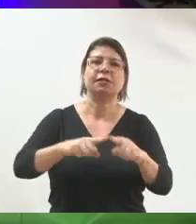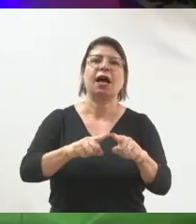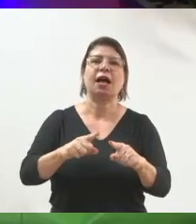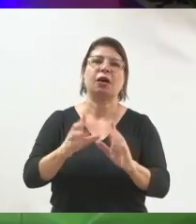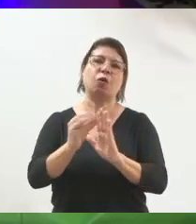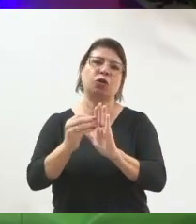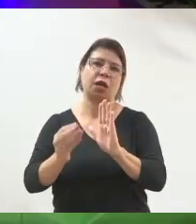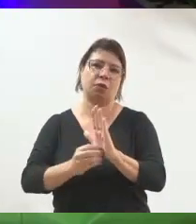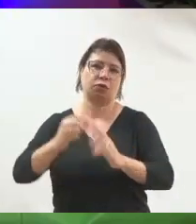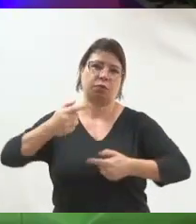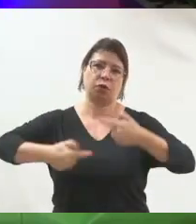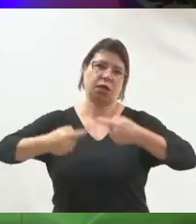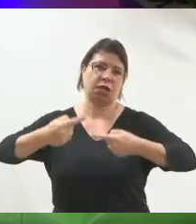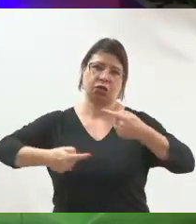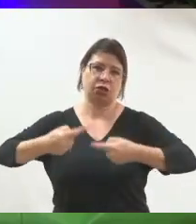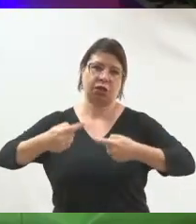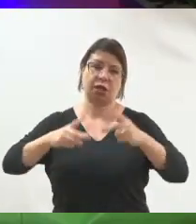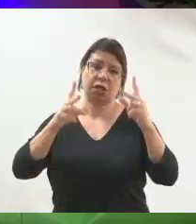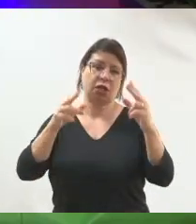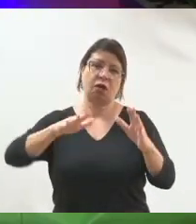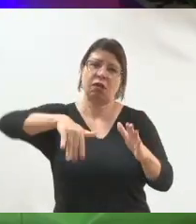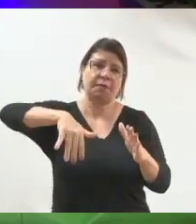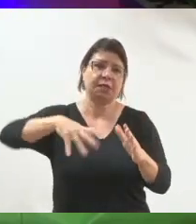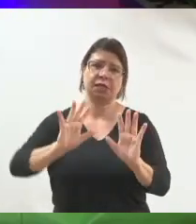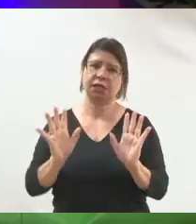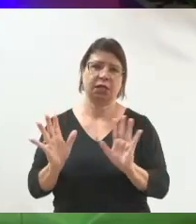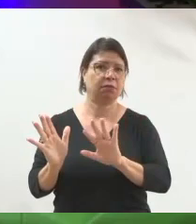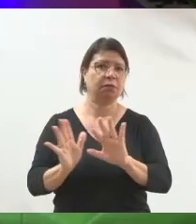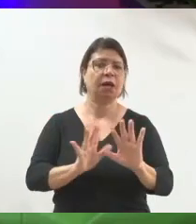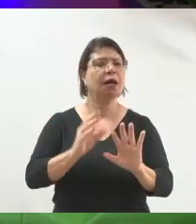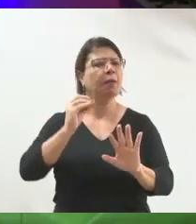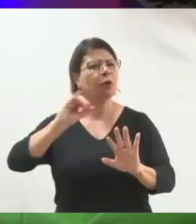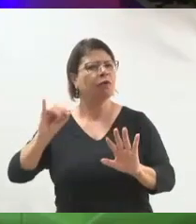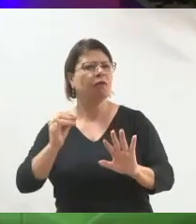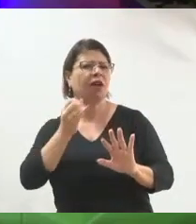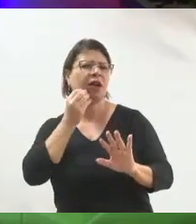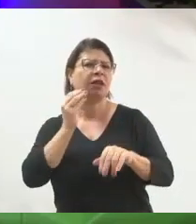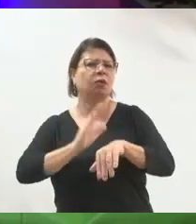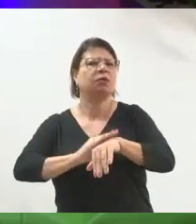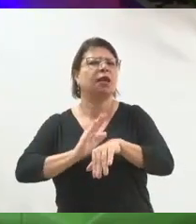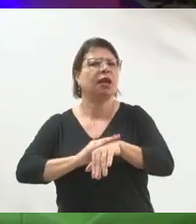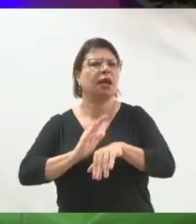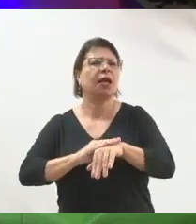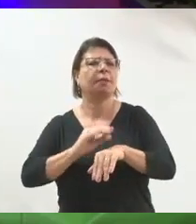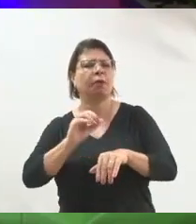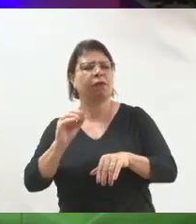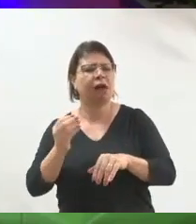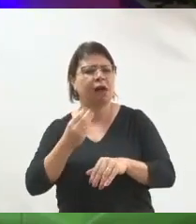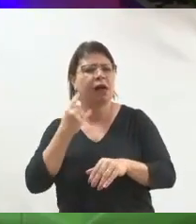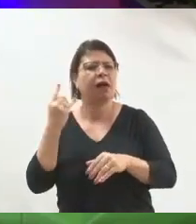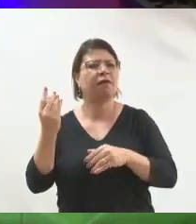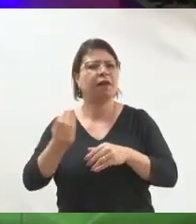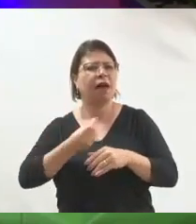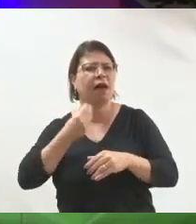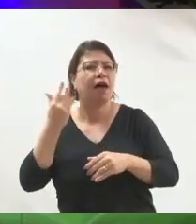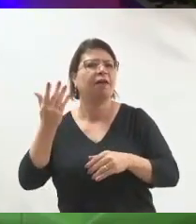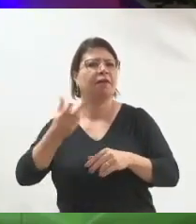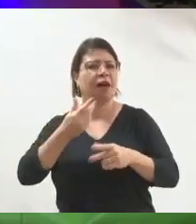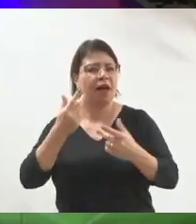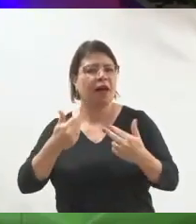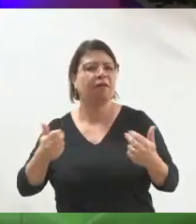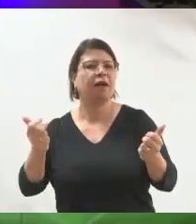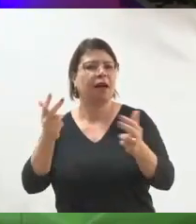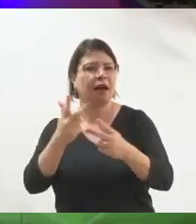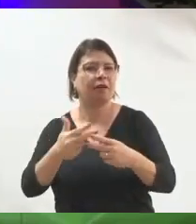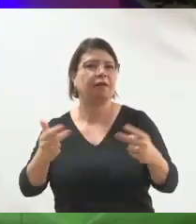falar. Aí a gente começa a adaptar melhor aquilo do que a gente quer colocar, com o que a pessoa quer ouvir, e isso